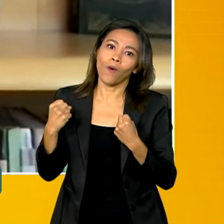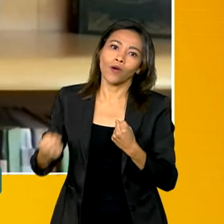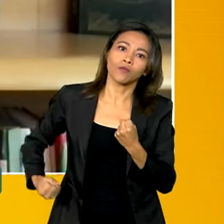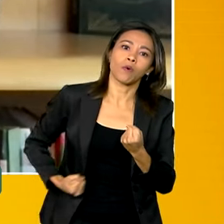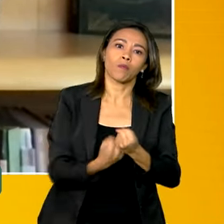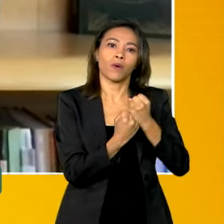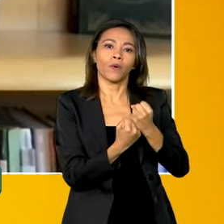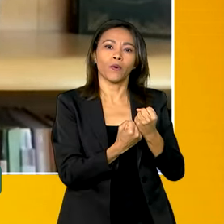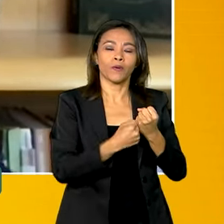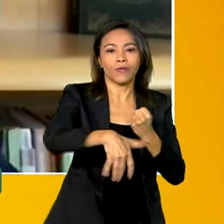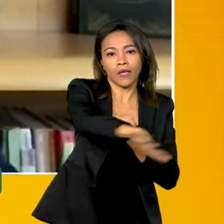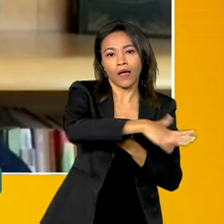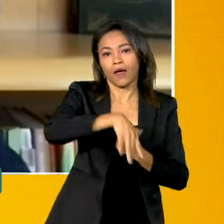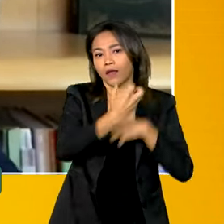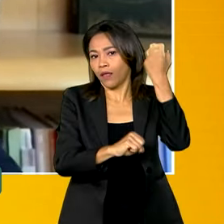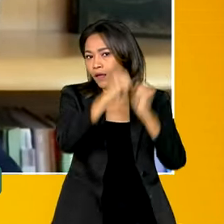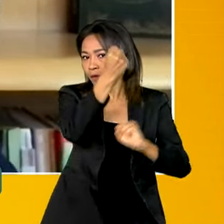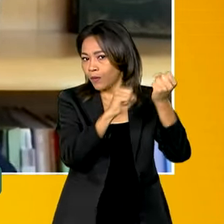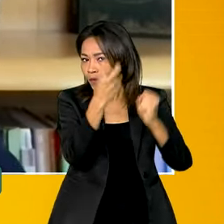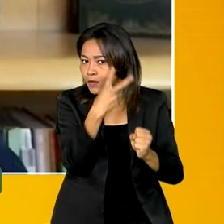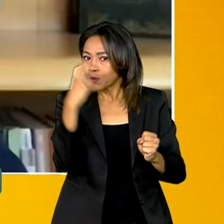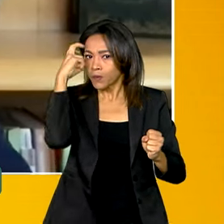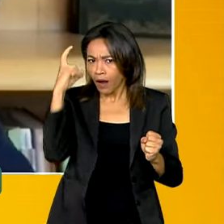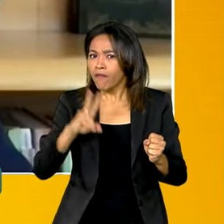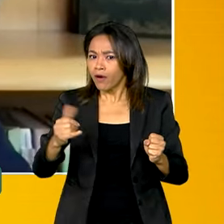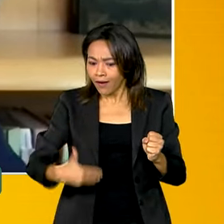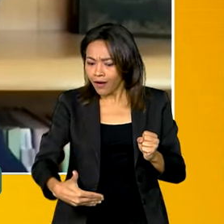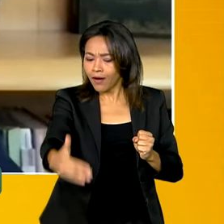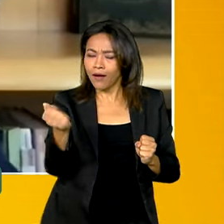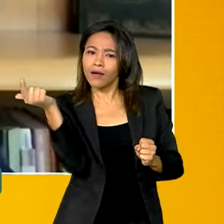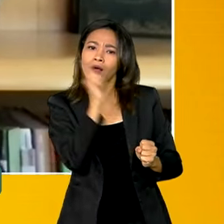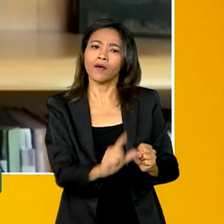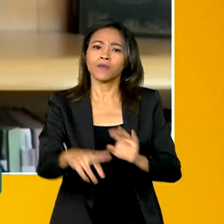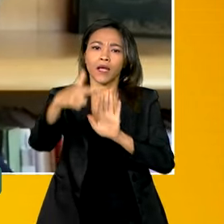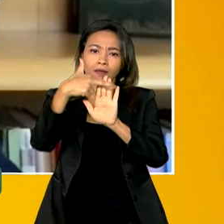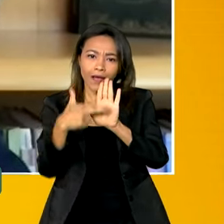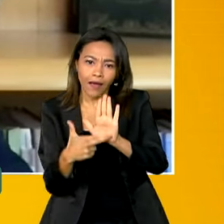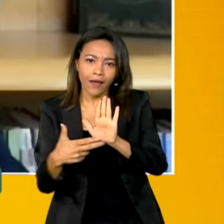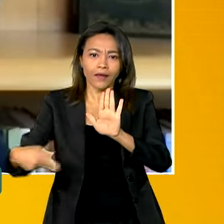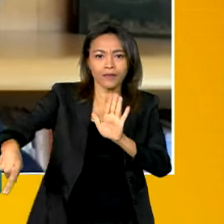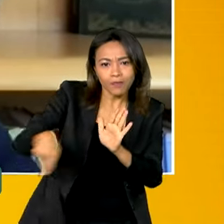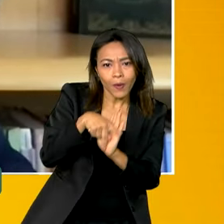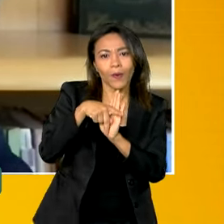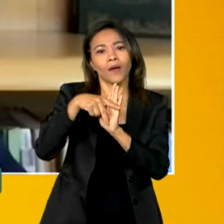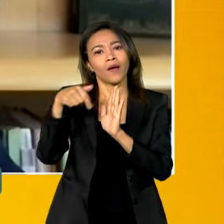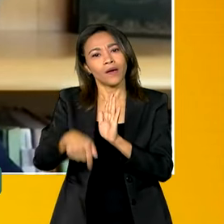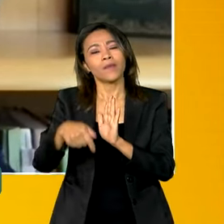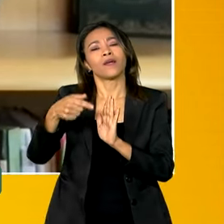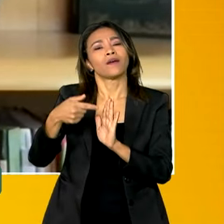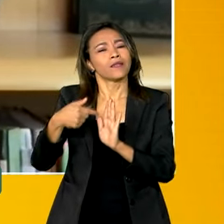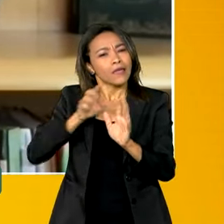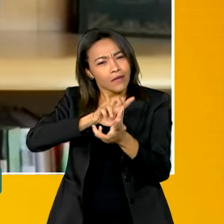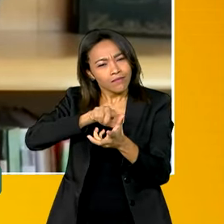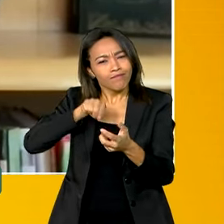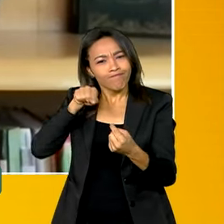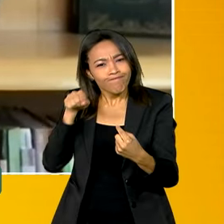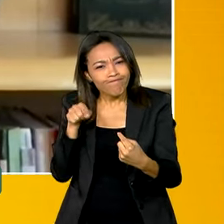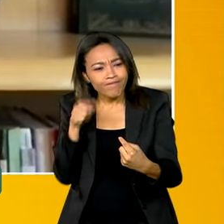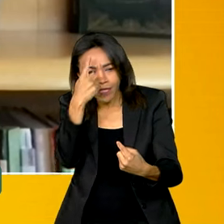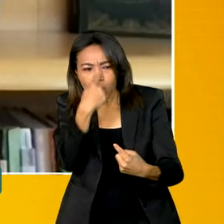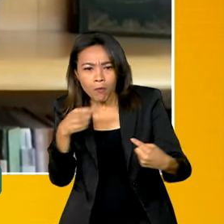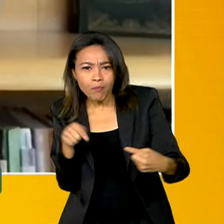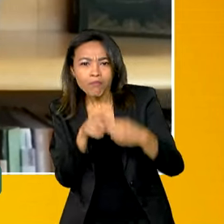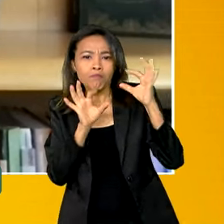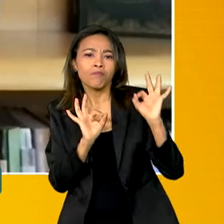culturais. Então, nós agora teremos um marco regulatório econômico aderente, adequado para o